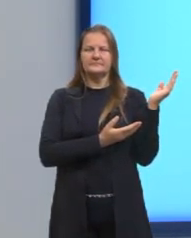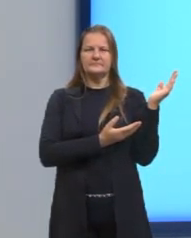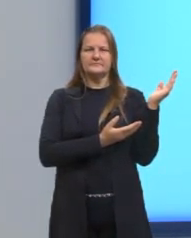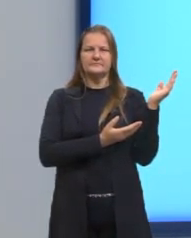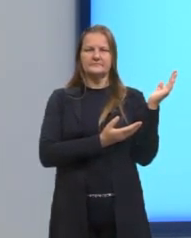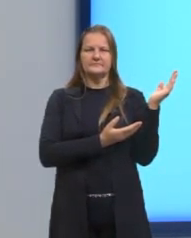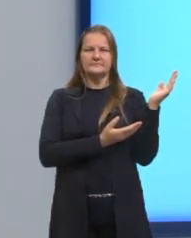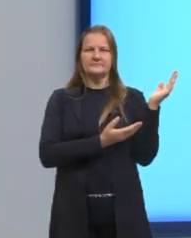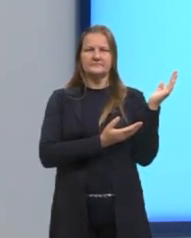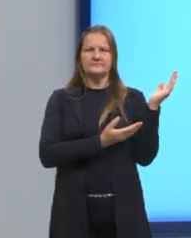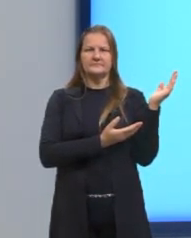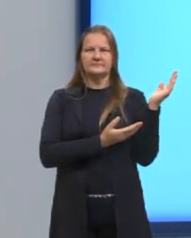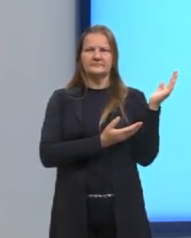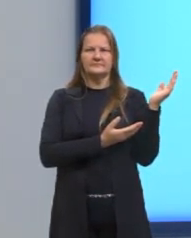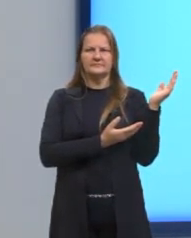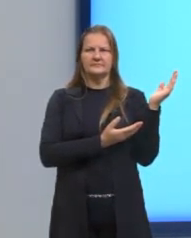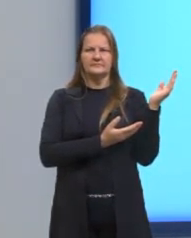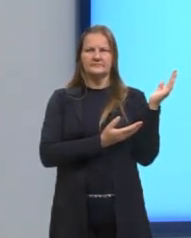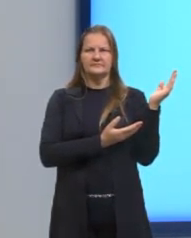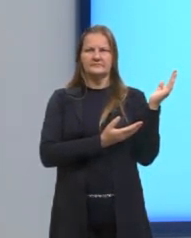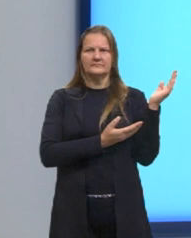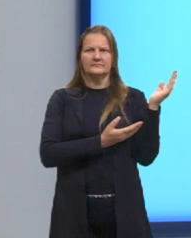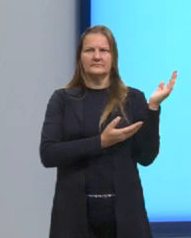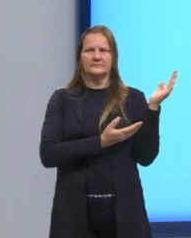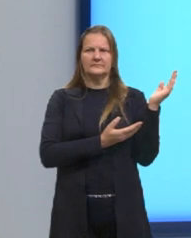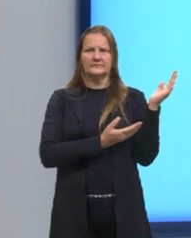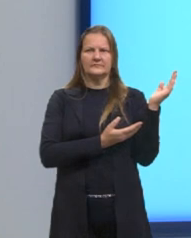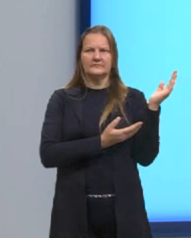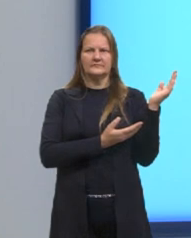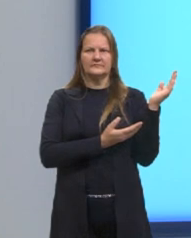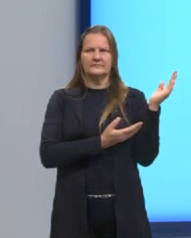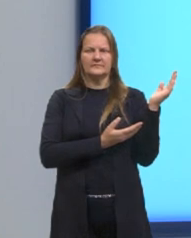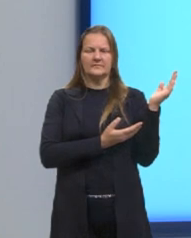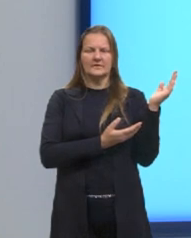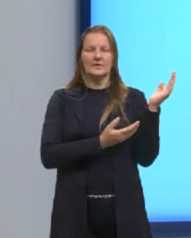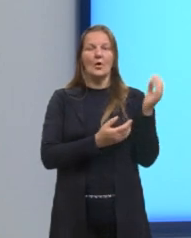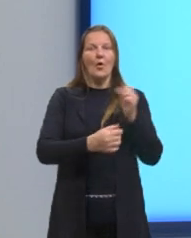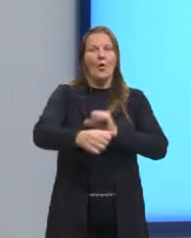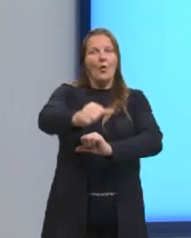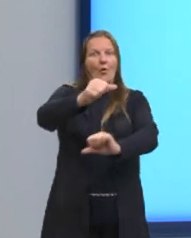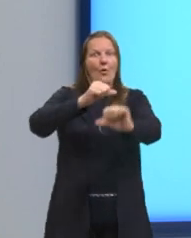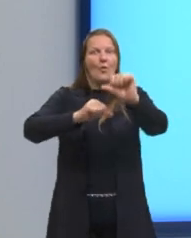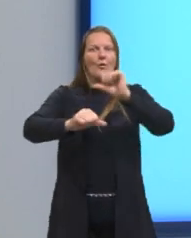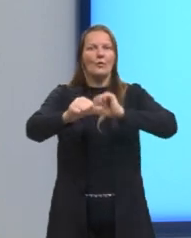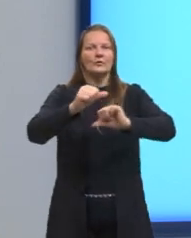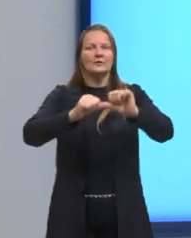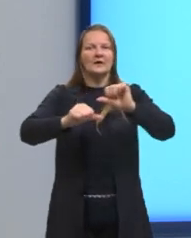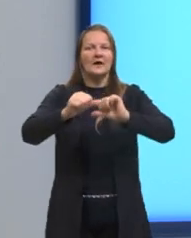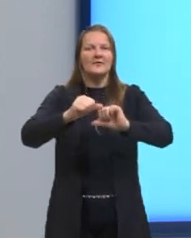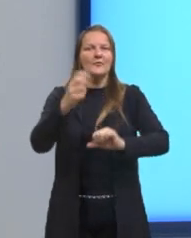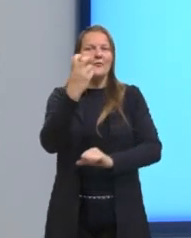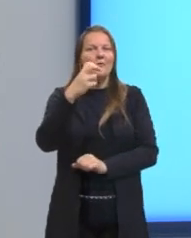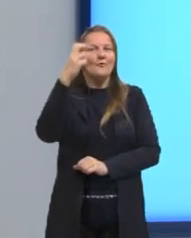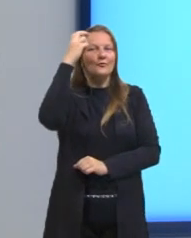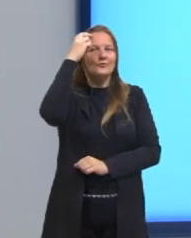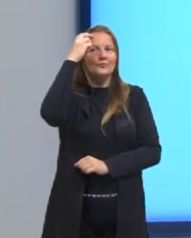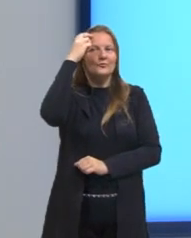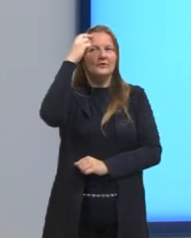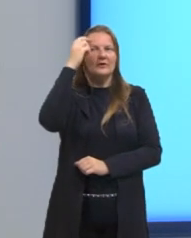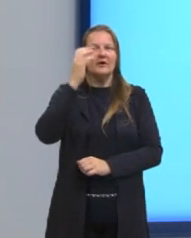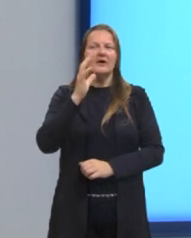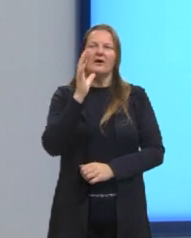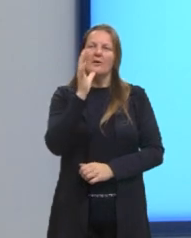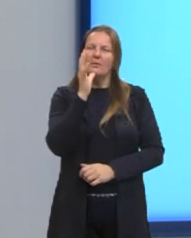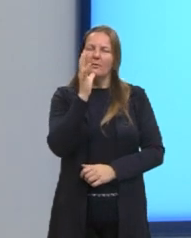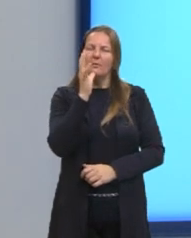cultura rápida, o slow é uma coisa devagar, é uma cultura devagar. Então, slow